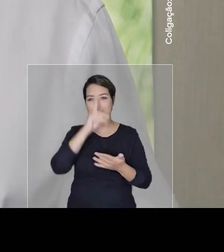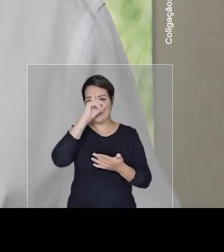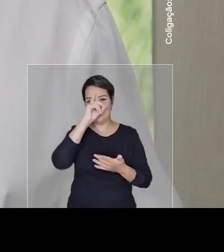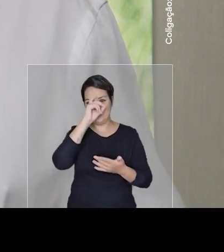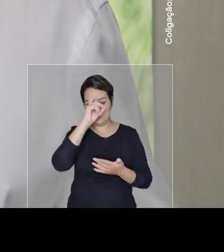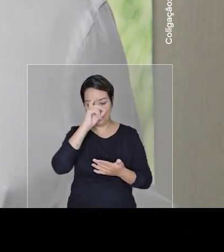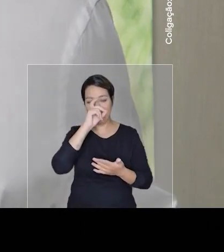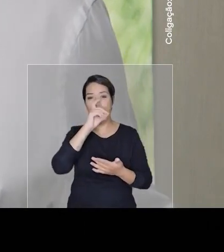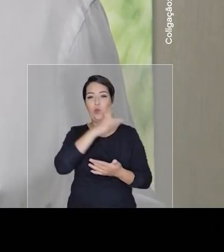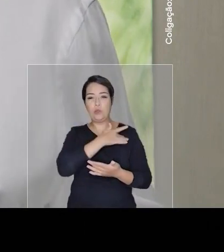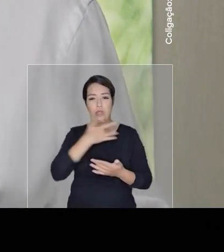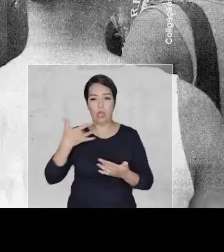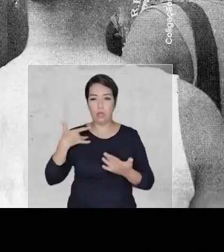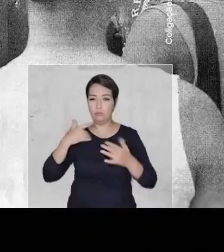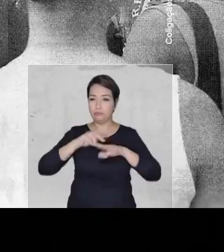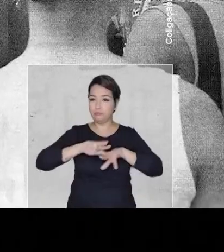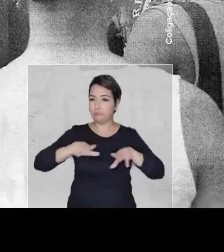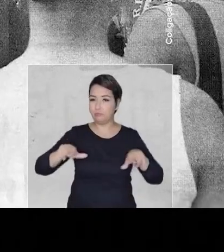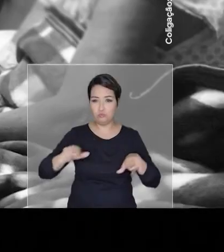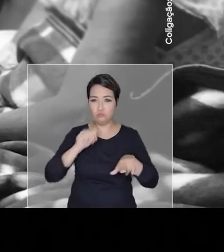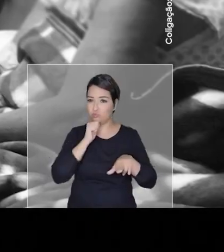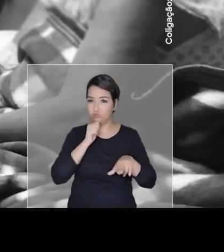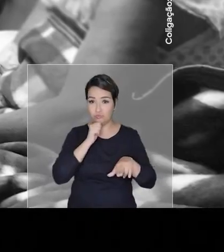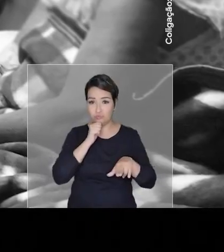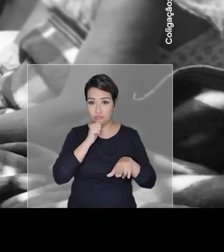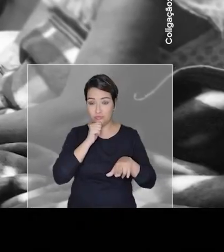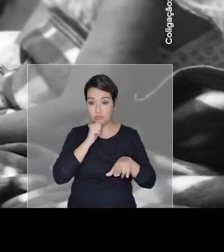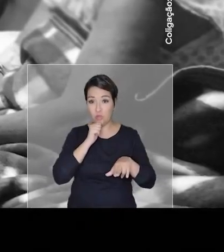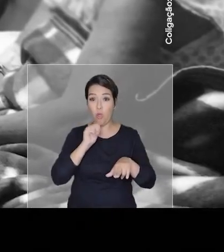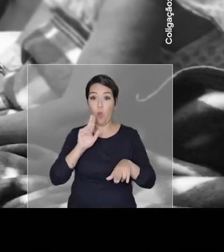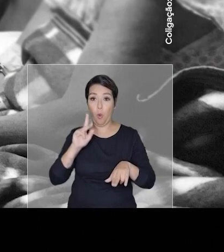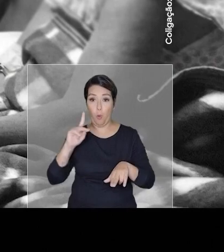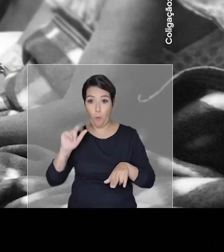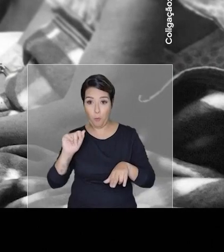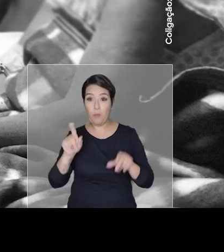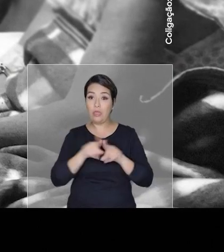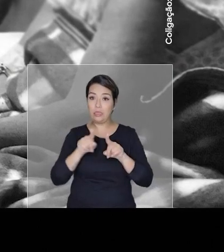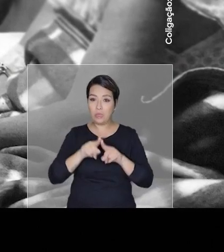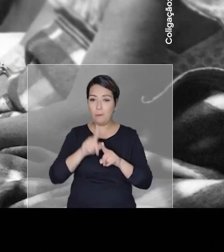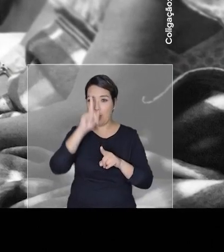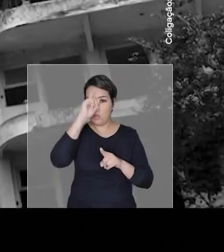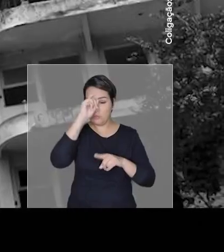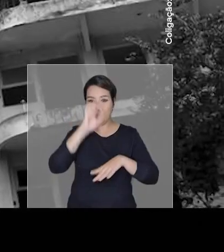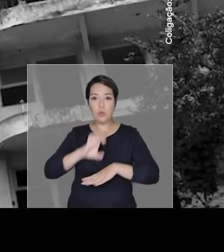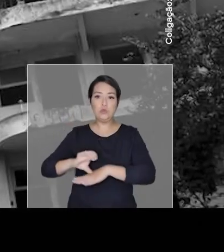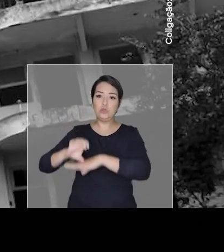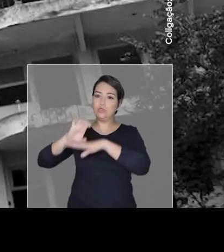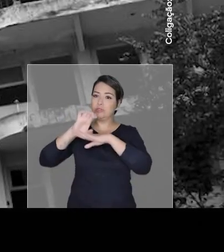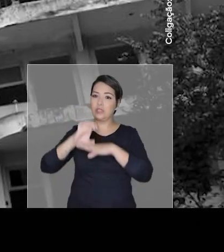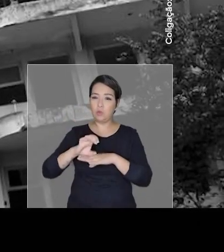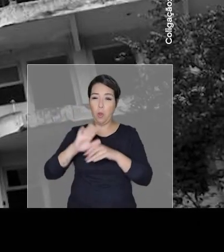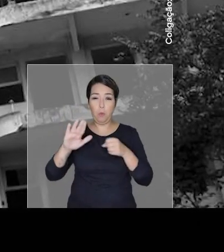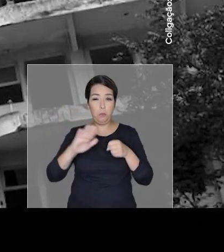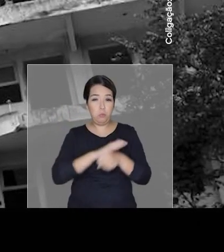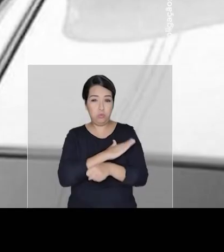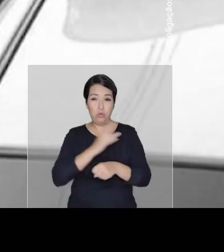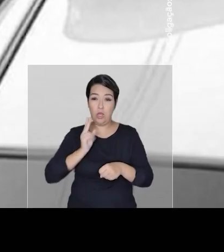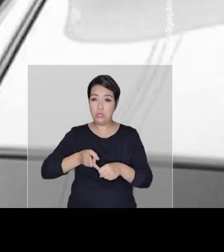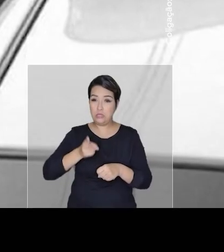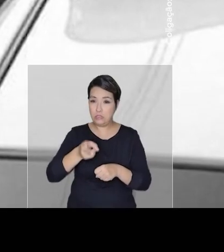os postos de saúde as UPPs e os hospitais estaduais vivem superlotados e mal cuidados